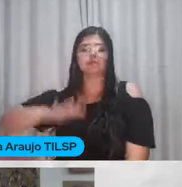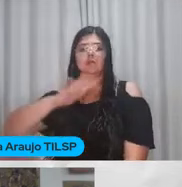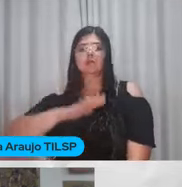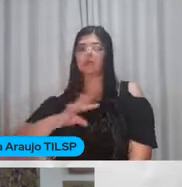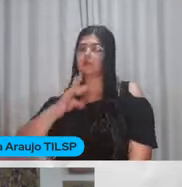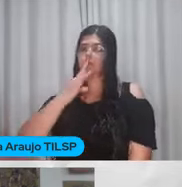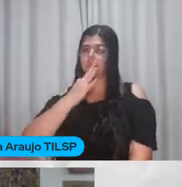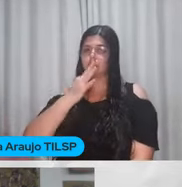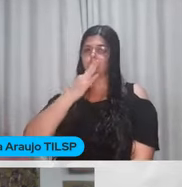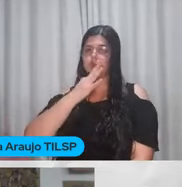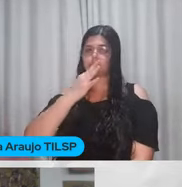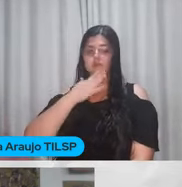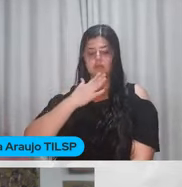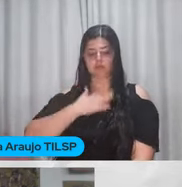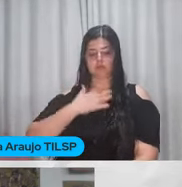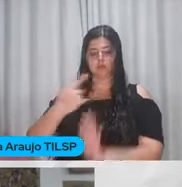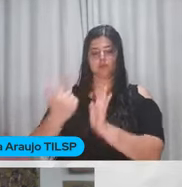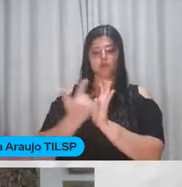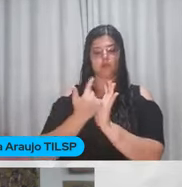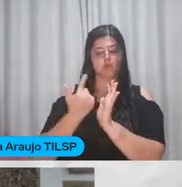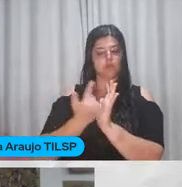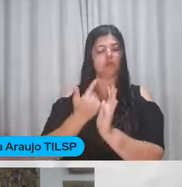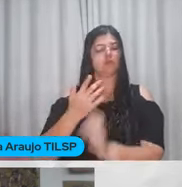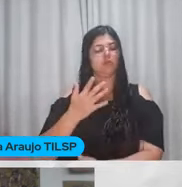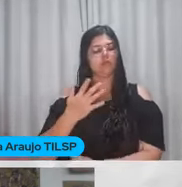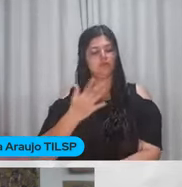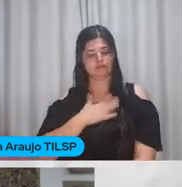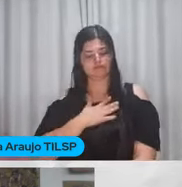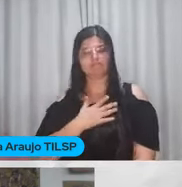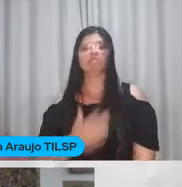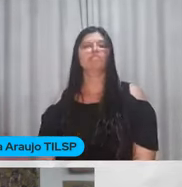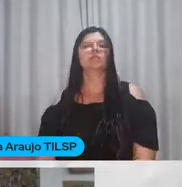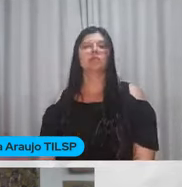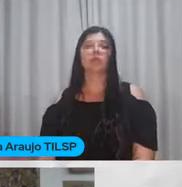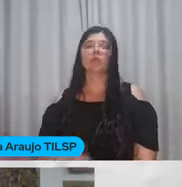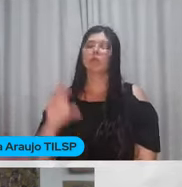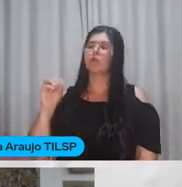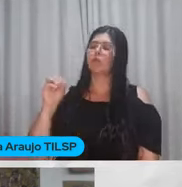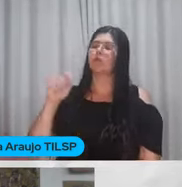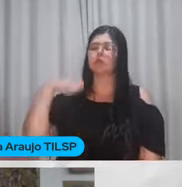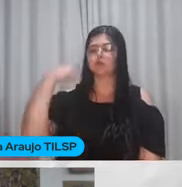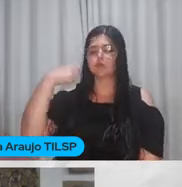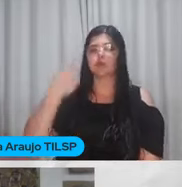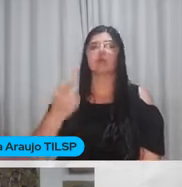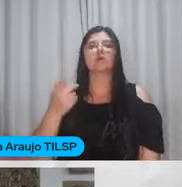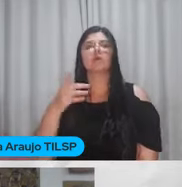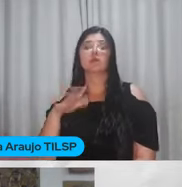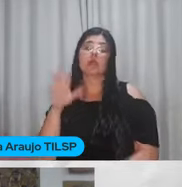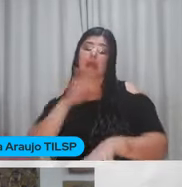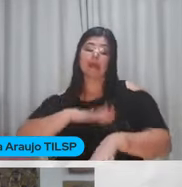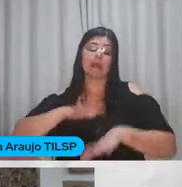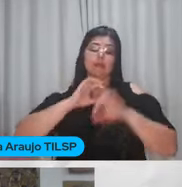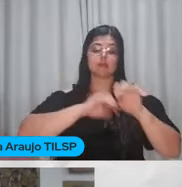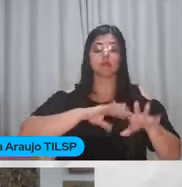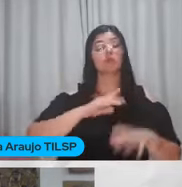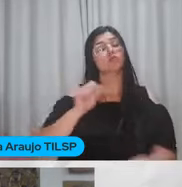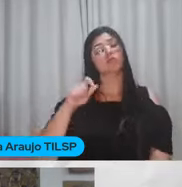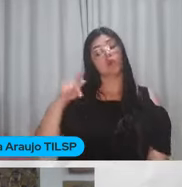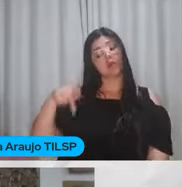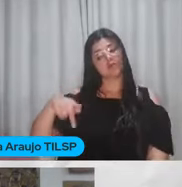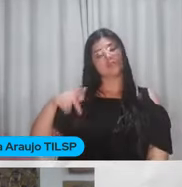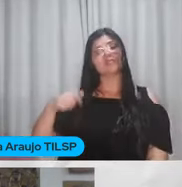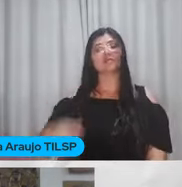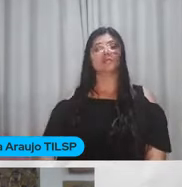conheça Alguns dos livros Que eu sou coautora E no mais Faço trabalhos Na área de educação Que é o que eu amo Eu estou aposentada